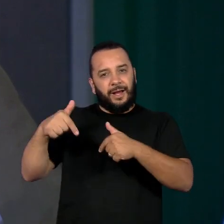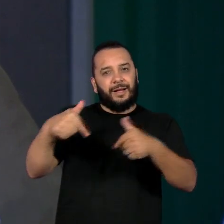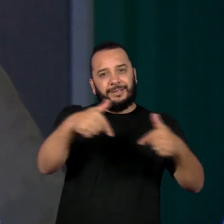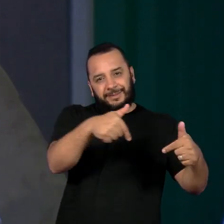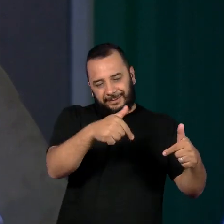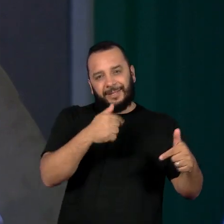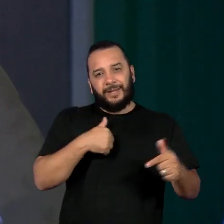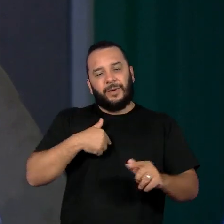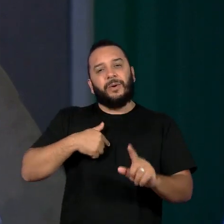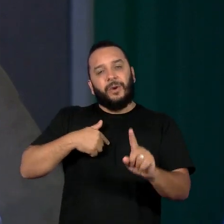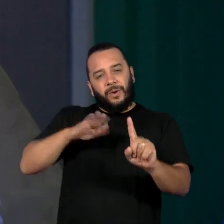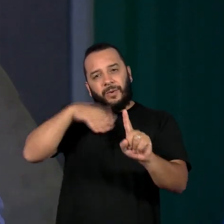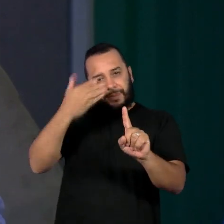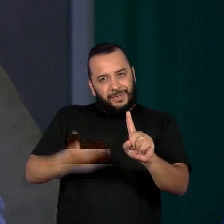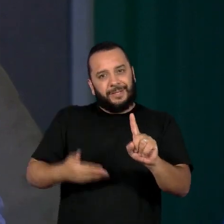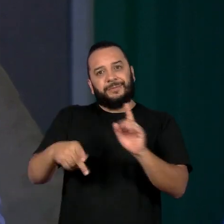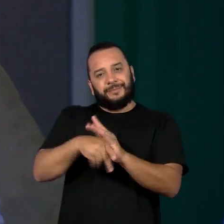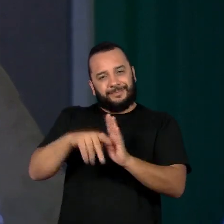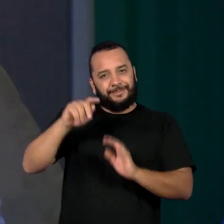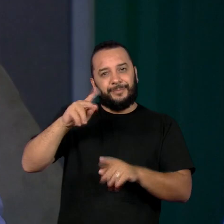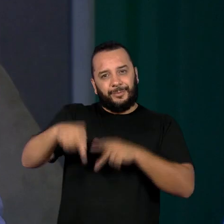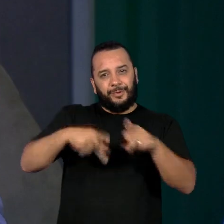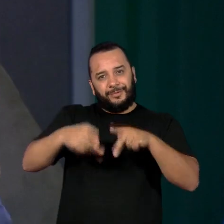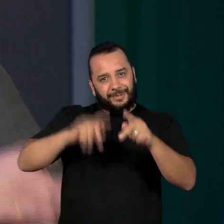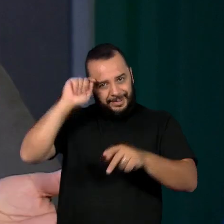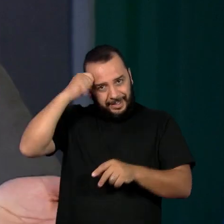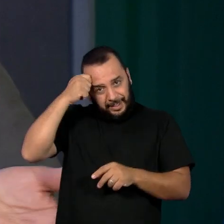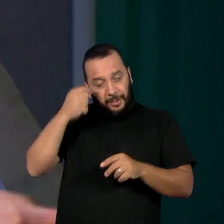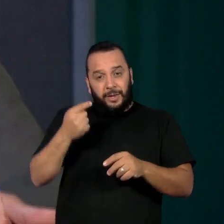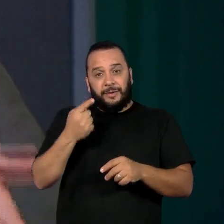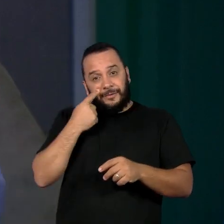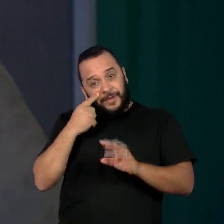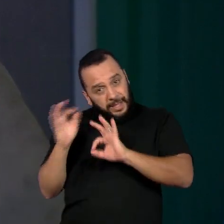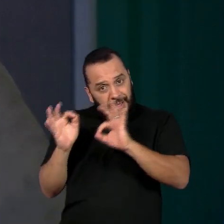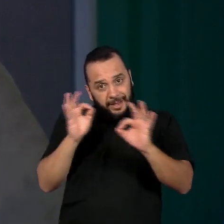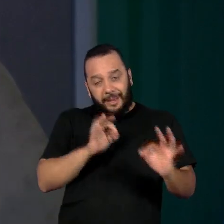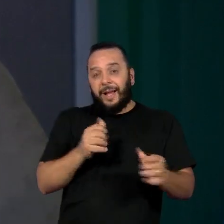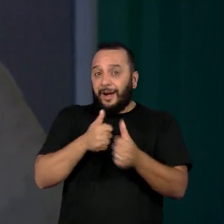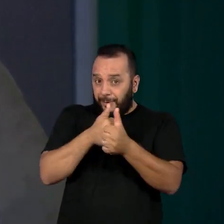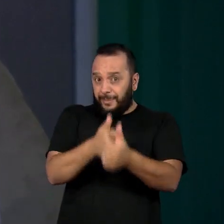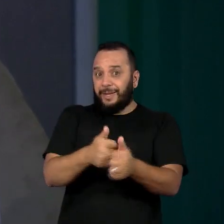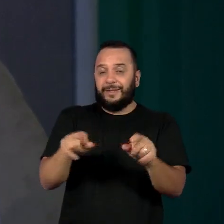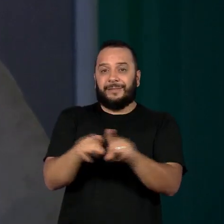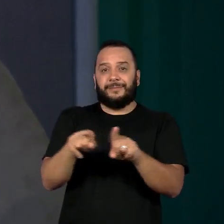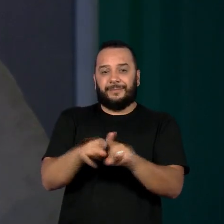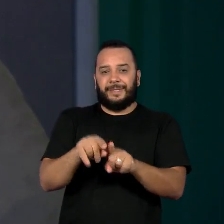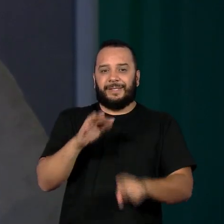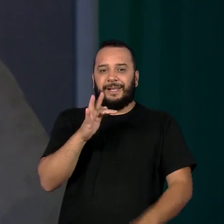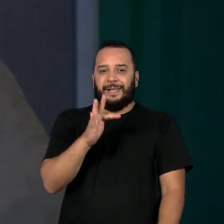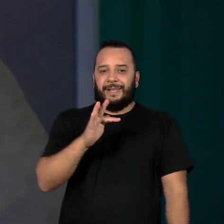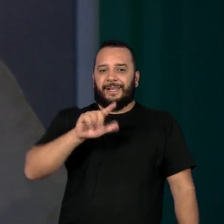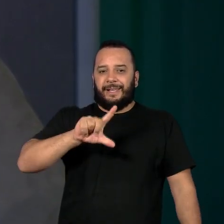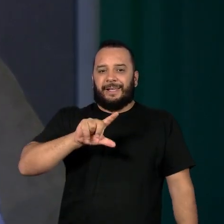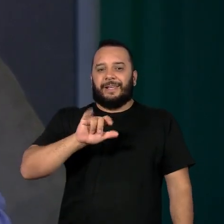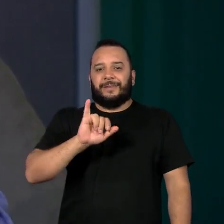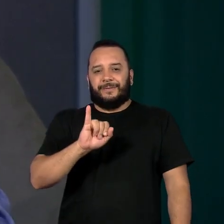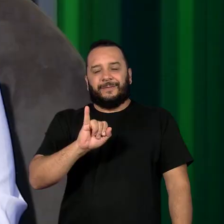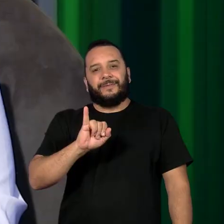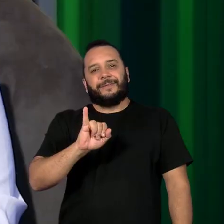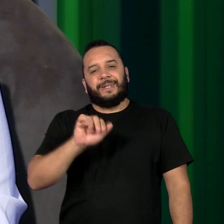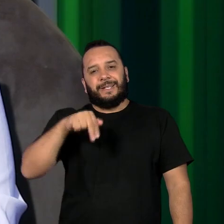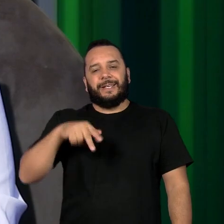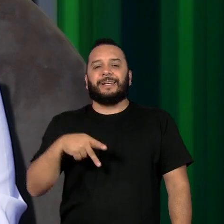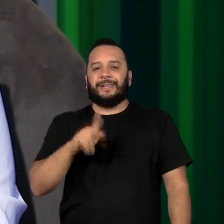todos podem acompanhar e participar delas, como, por exemplo, na Flinque Sampa, que é organizada pela Universidade Zumbi dos